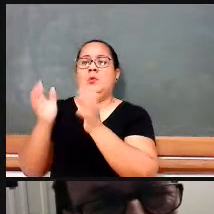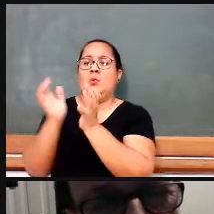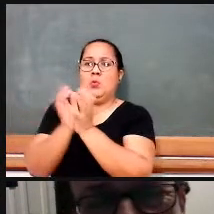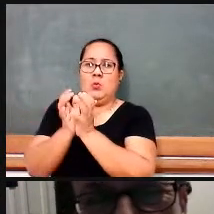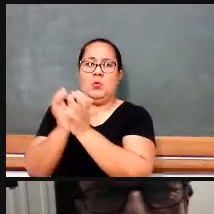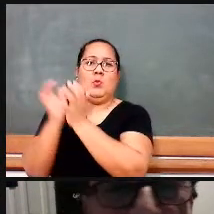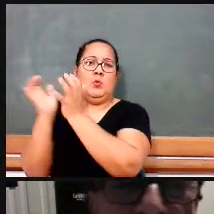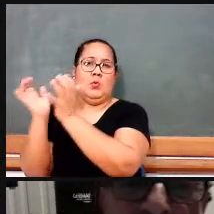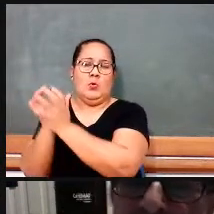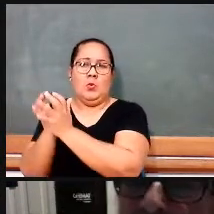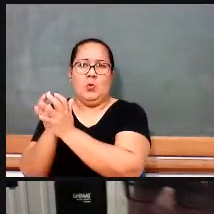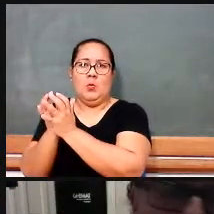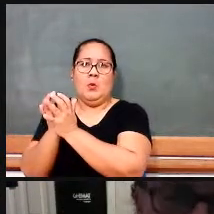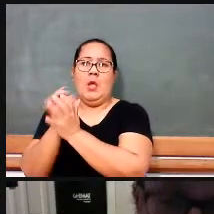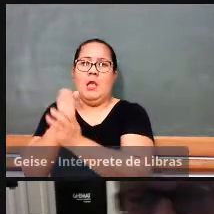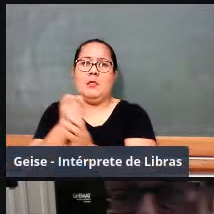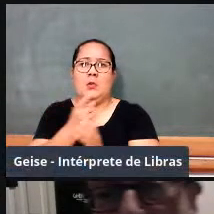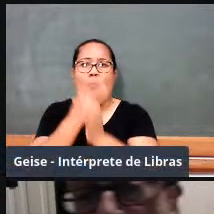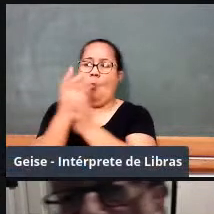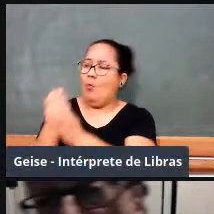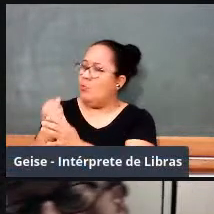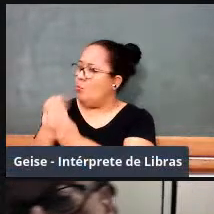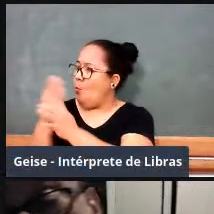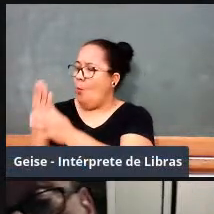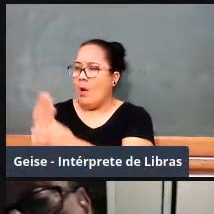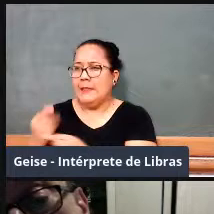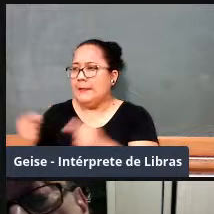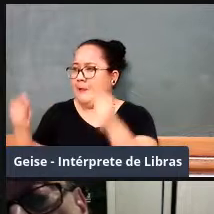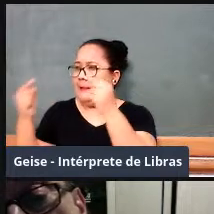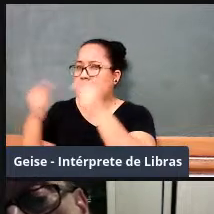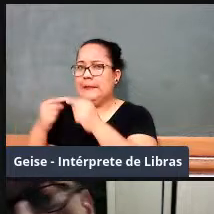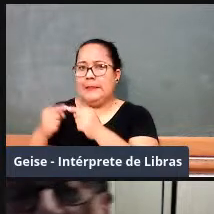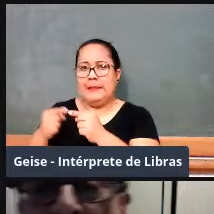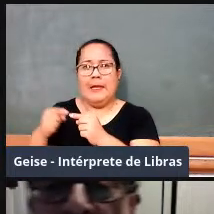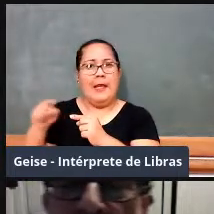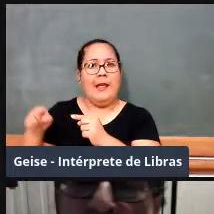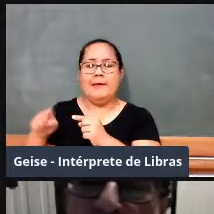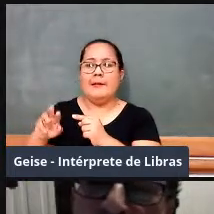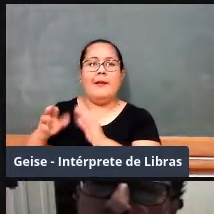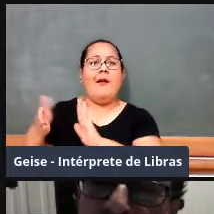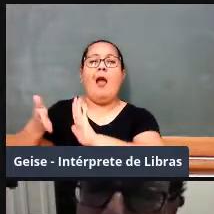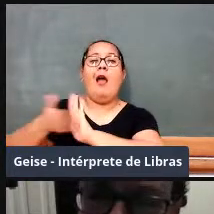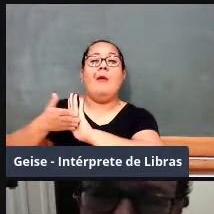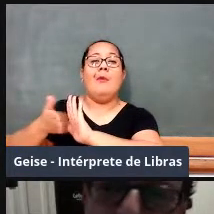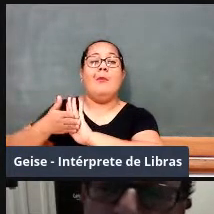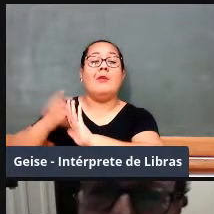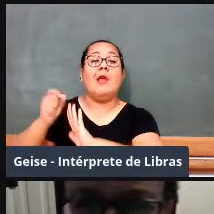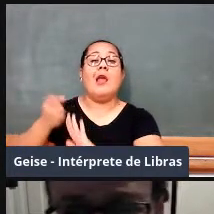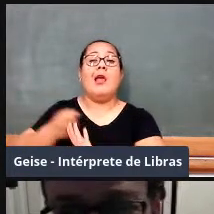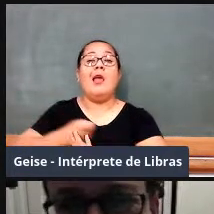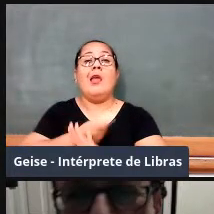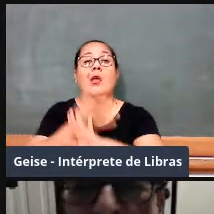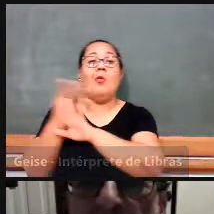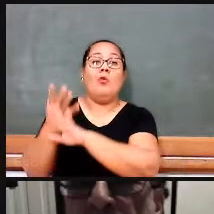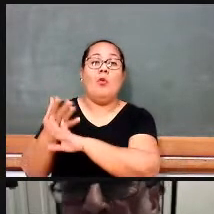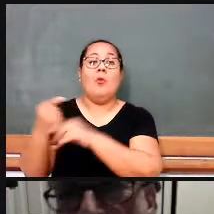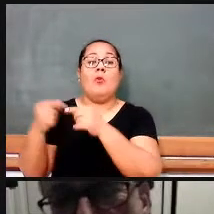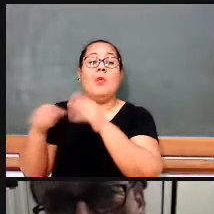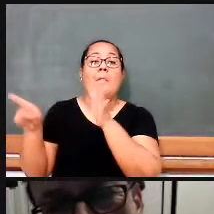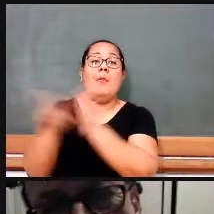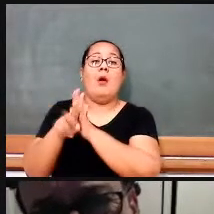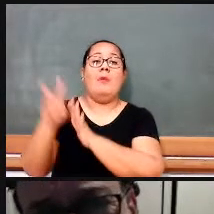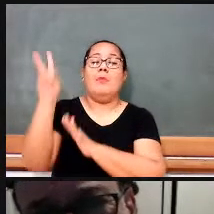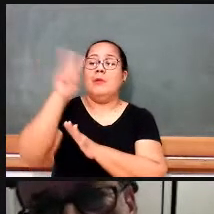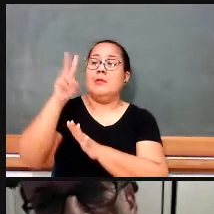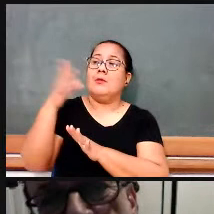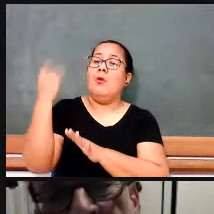mesma cardinalidade entre dois conjuntos. A nova proposta vai considerar número a partir da própria história, da